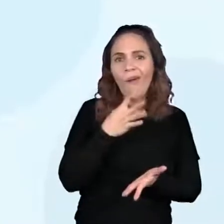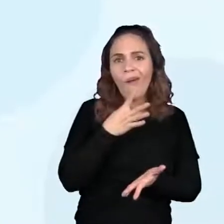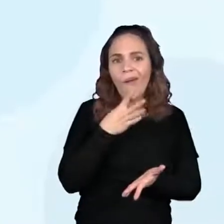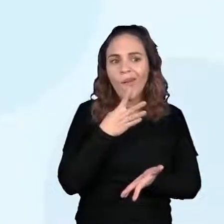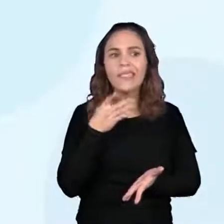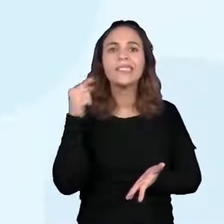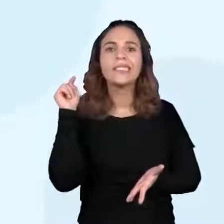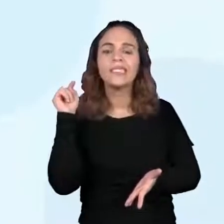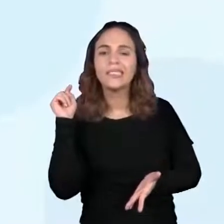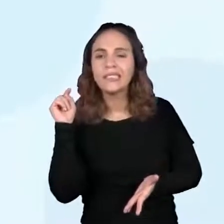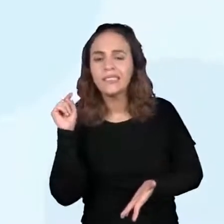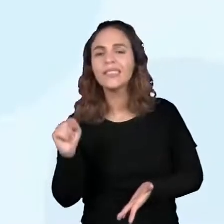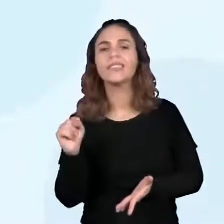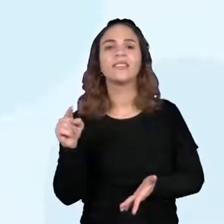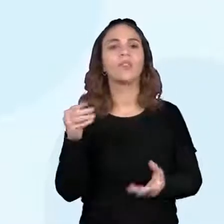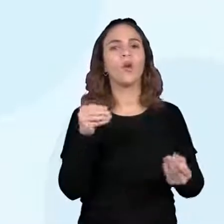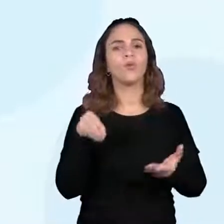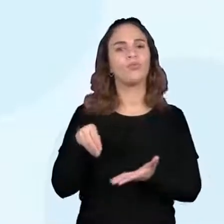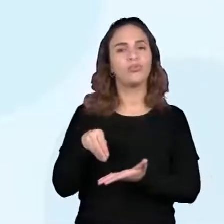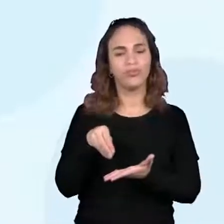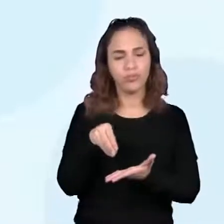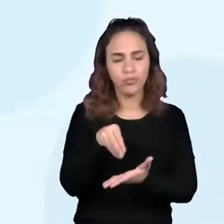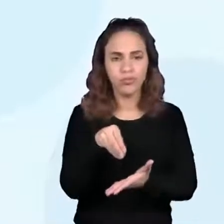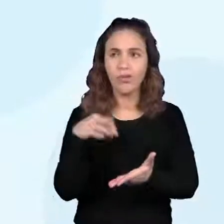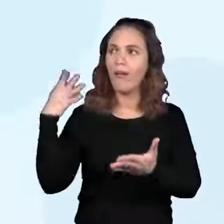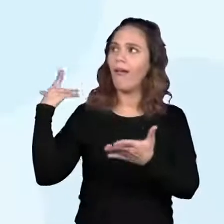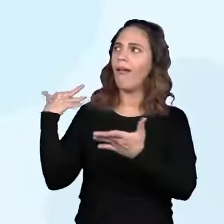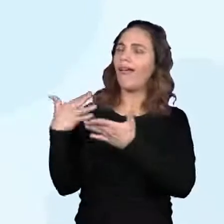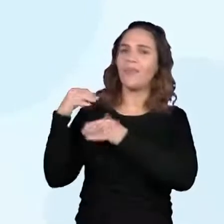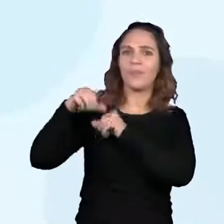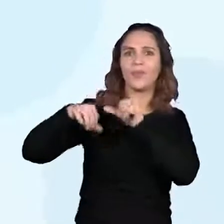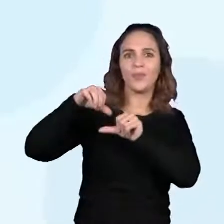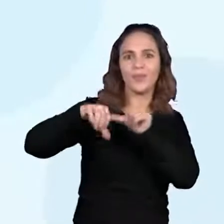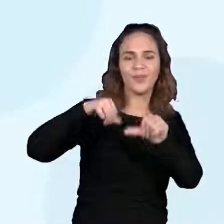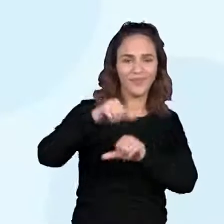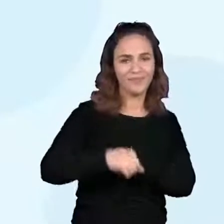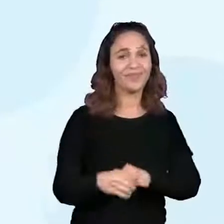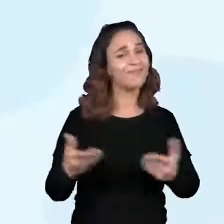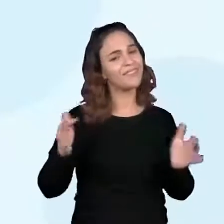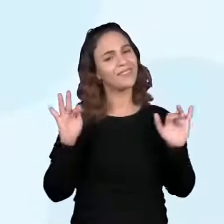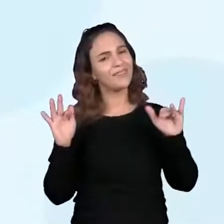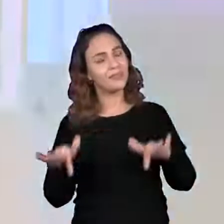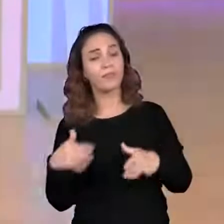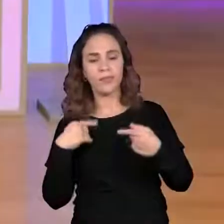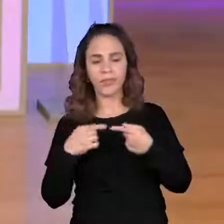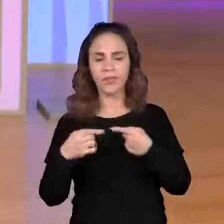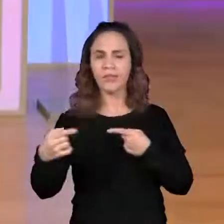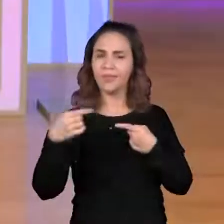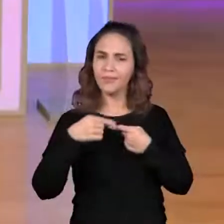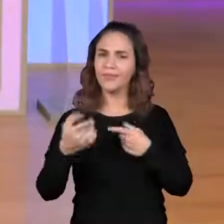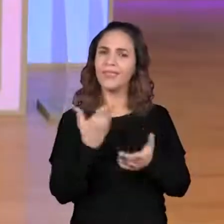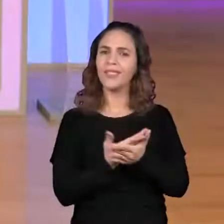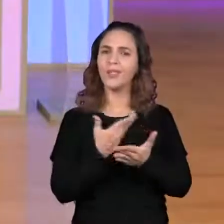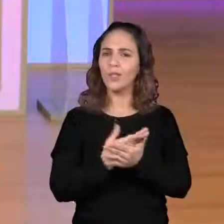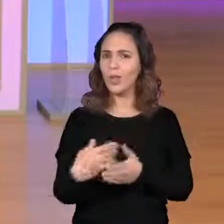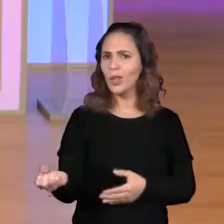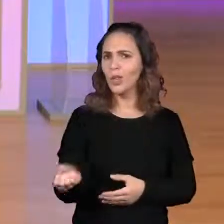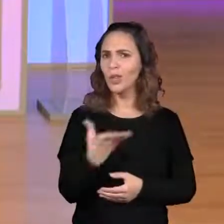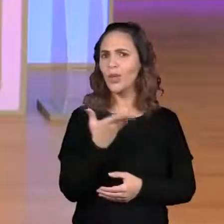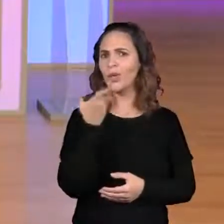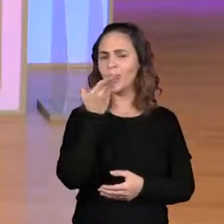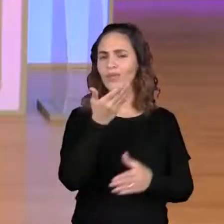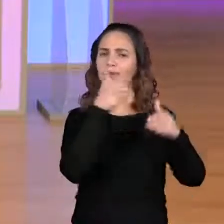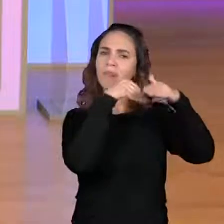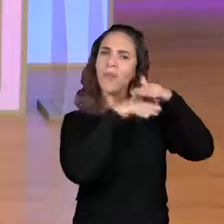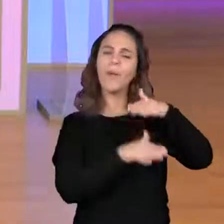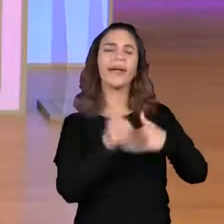os instrumentos de orientação ao longo da história. A gente vai ficando por aqui e toda semana você encontra uma aula inédita